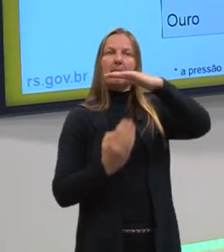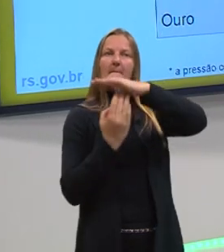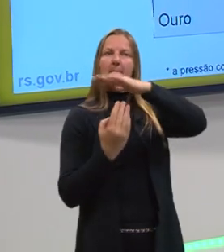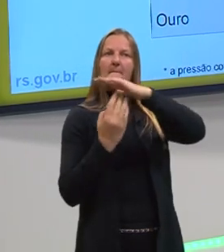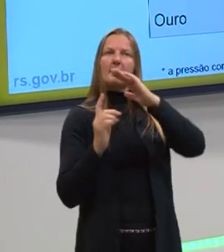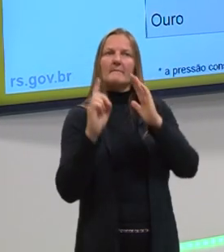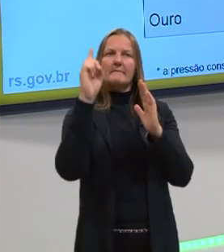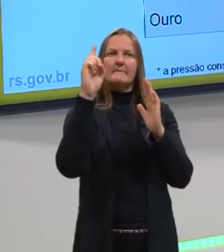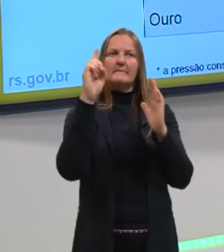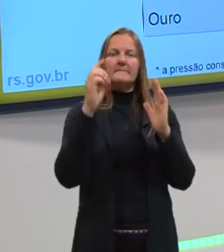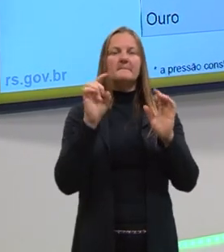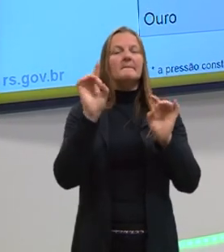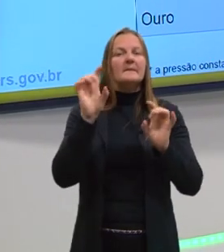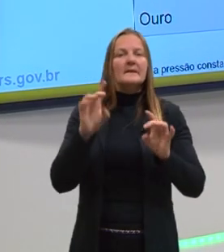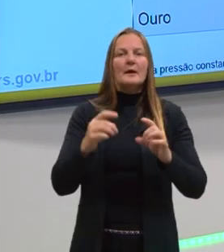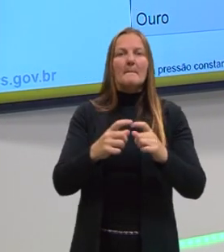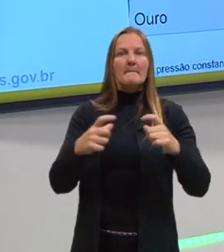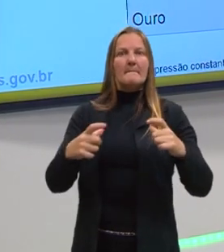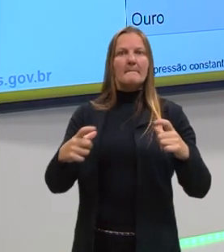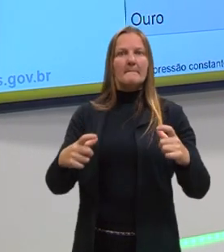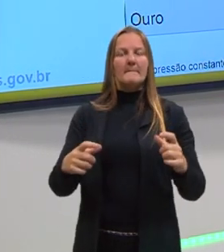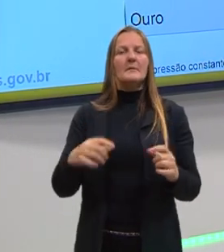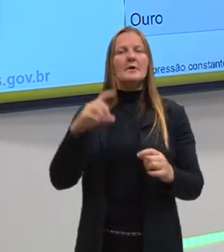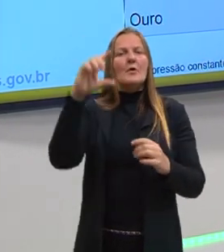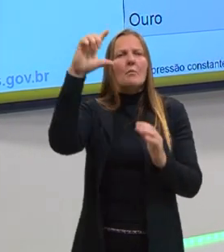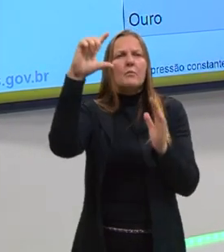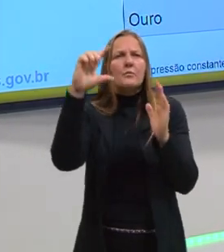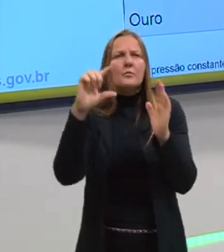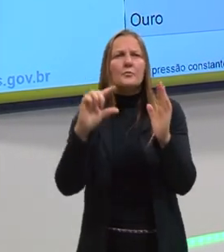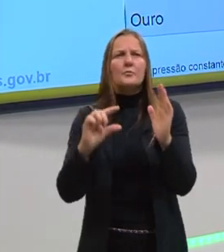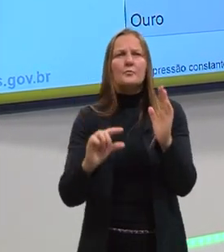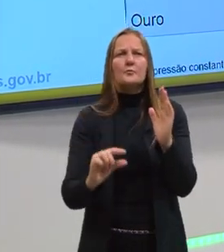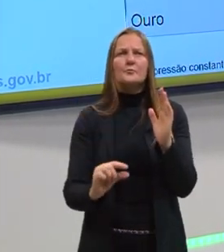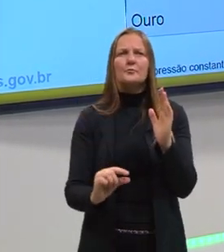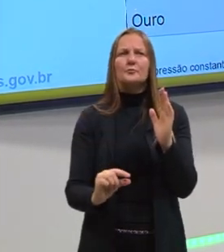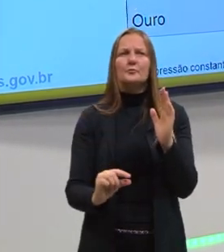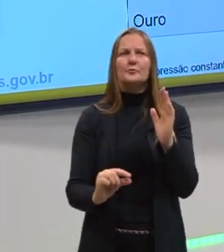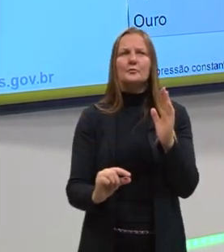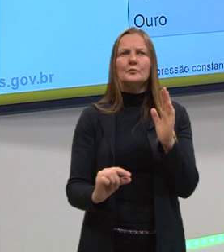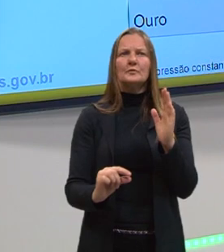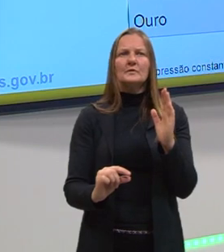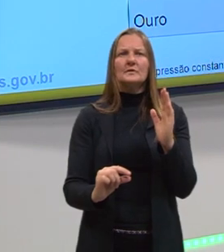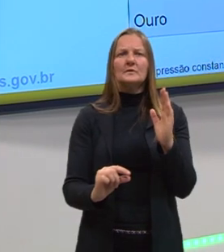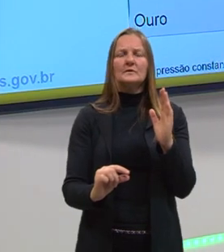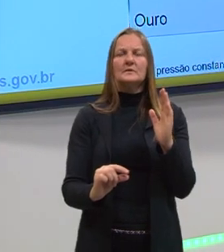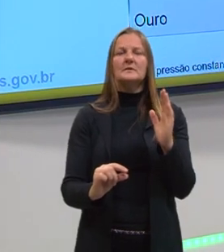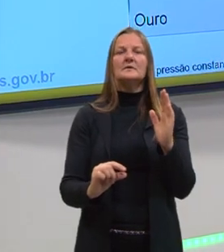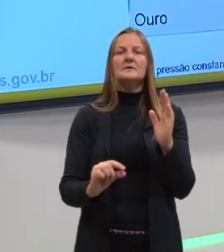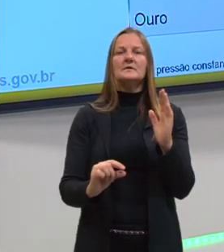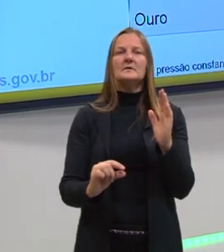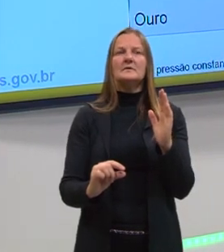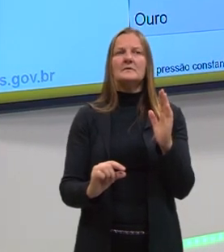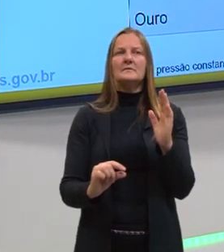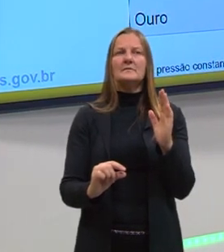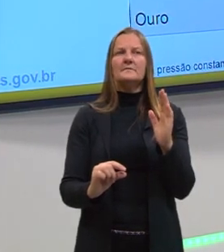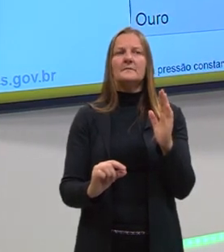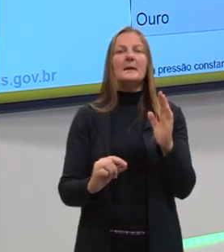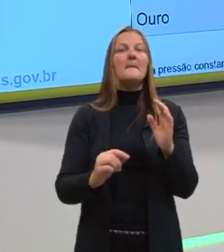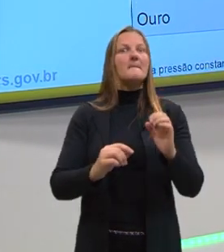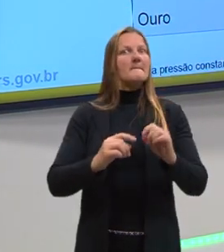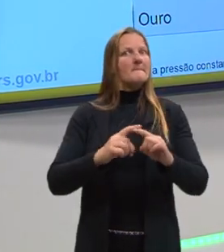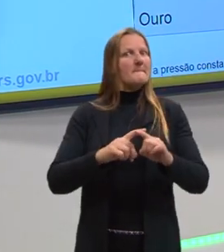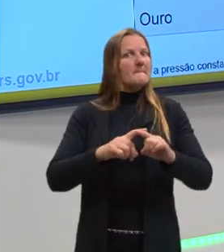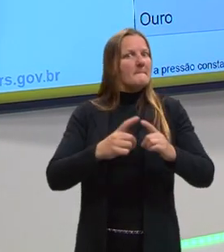específico, né, quanto menor, na verdade, tanto faz, gente? Quanto menor o calor específico, mais